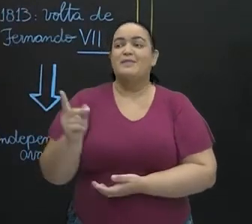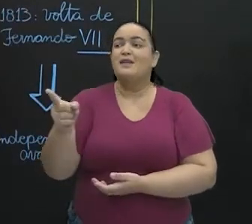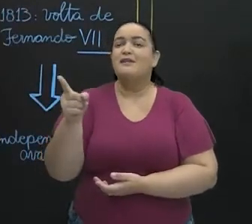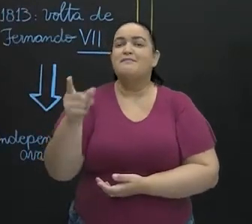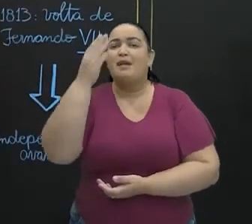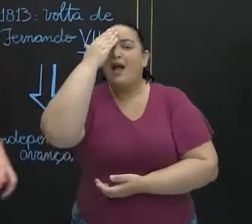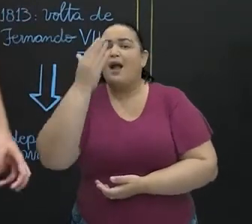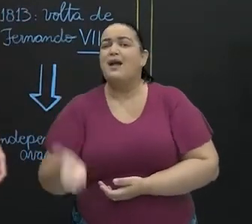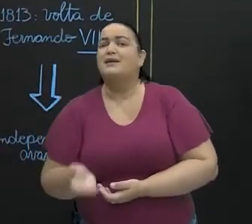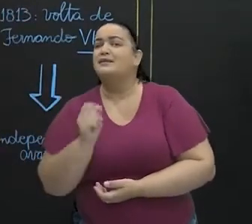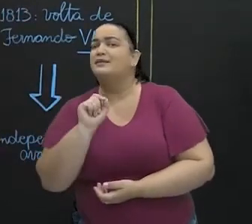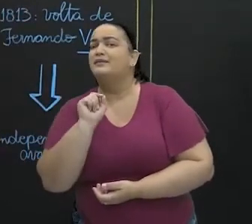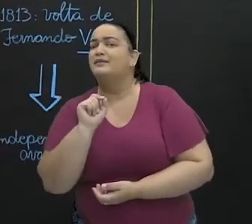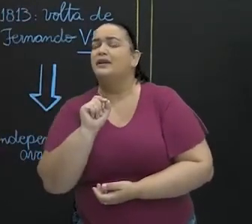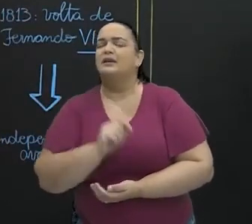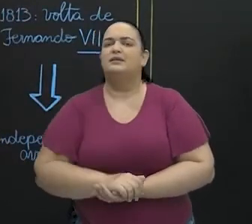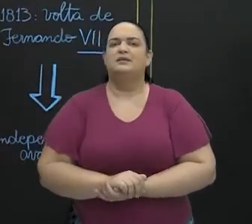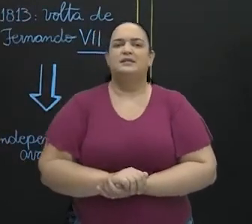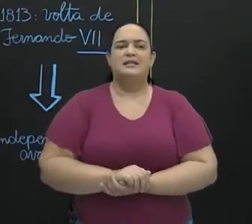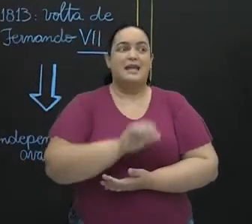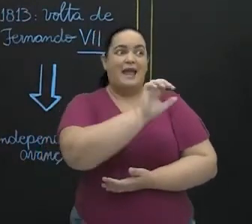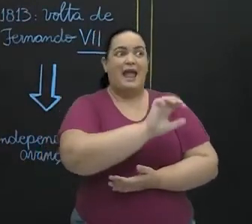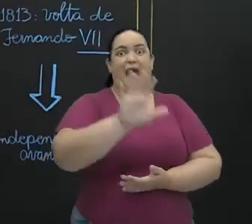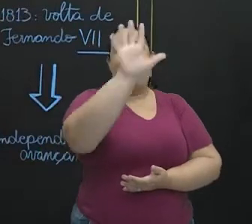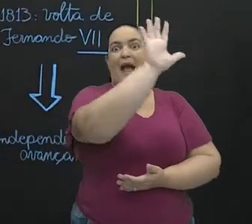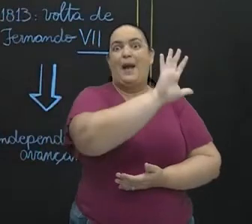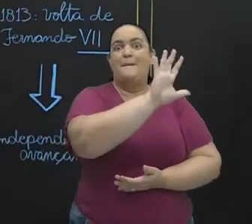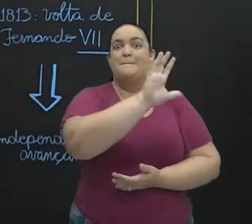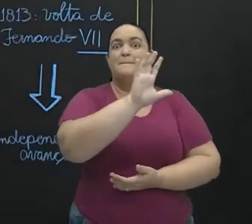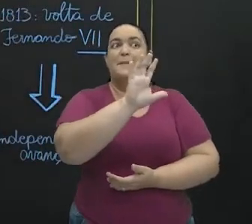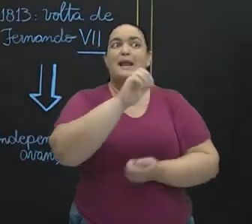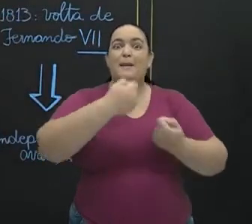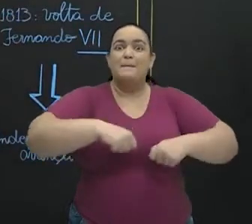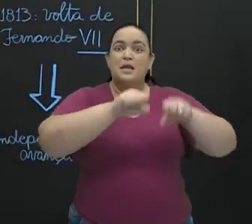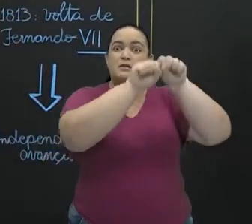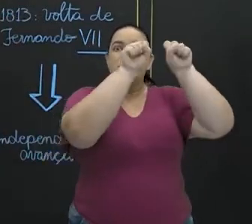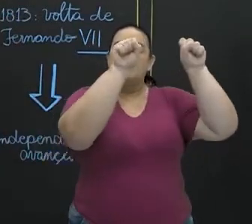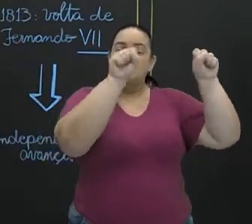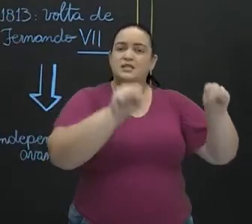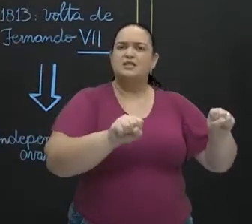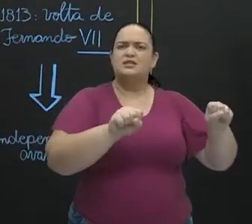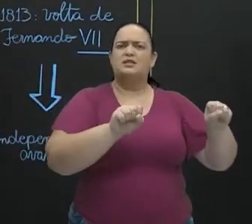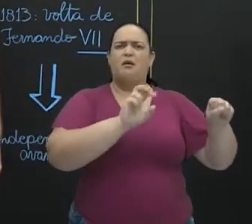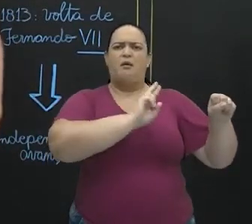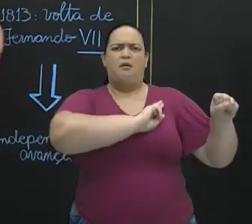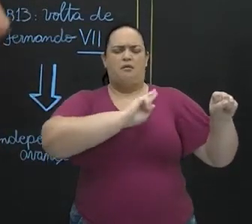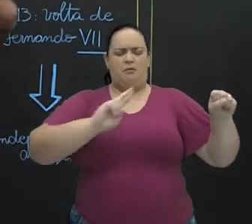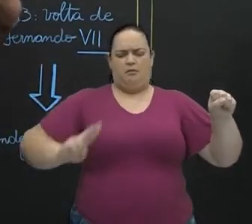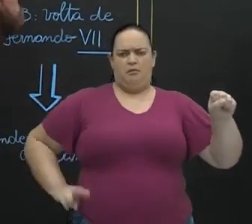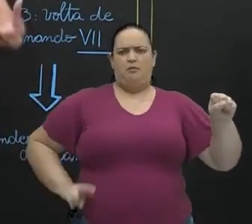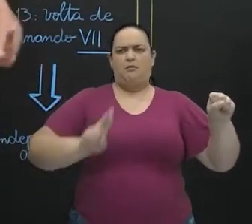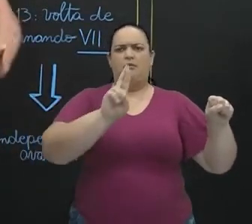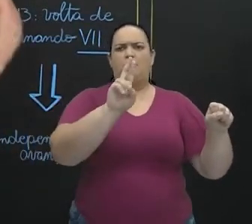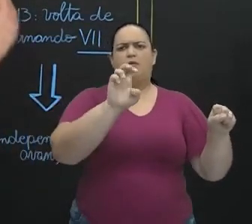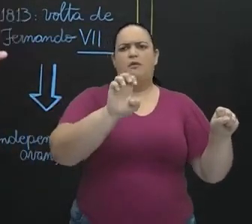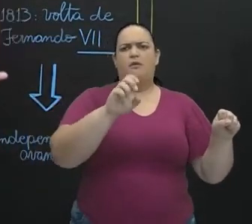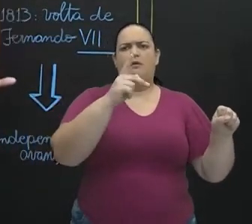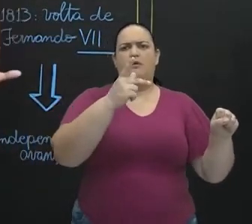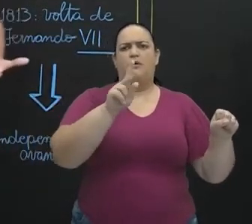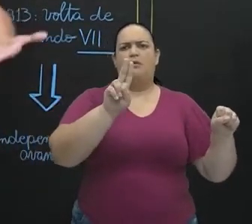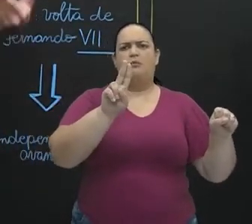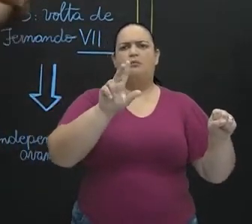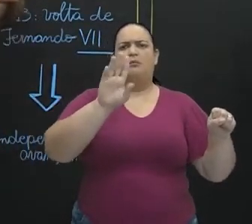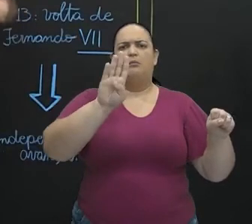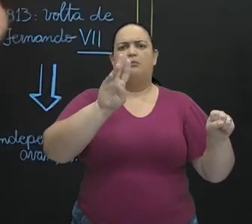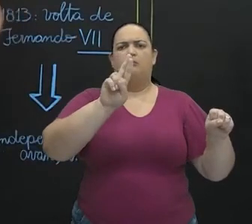que toda essa América Espanhola tinha que virar uma grande república. Só para a gente lembrar aqui, república é o regime político